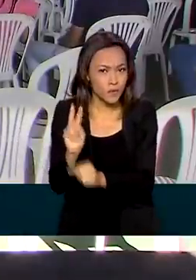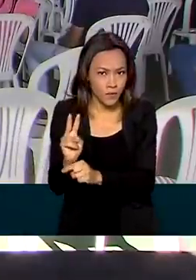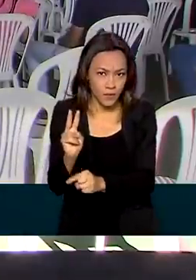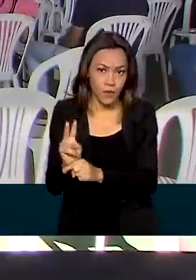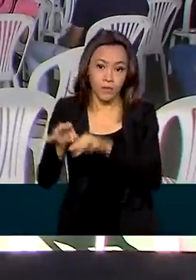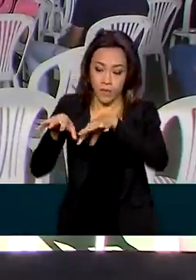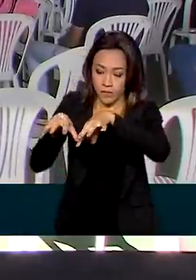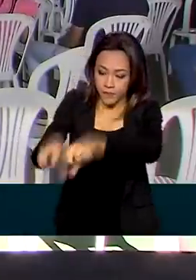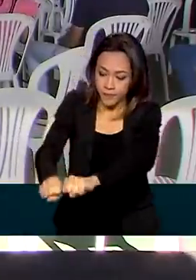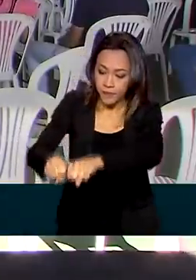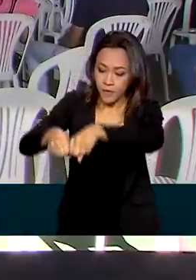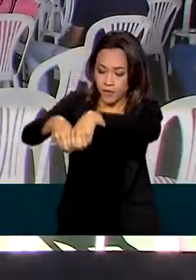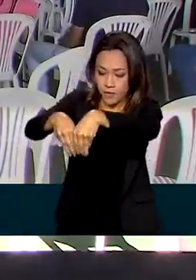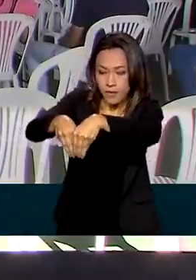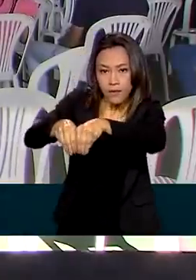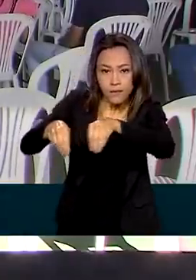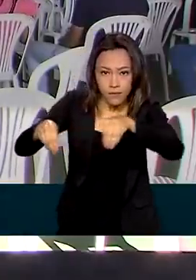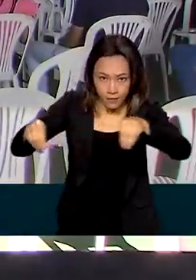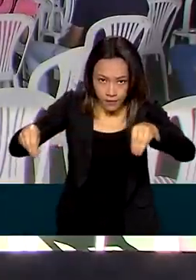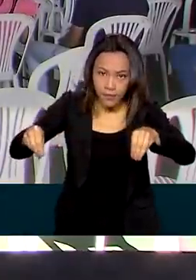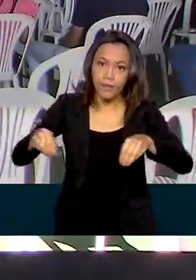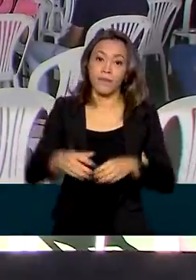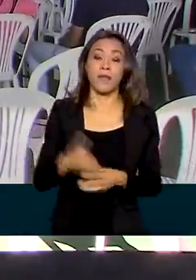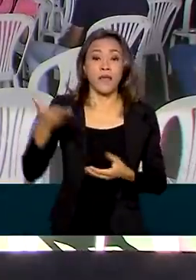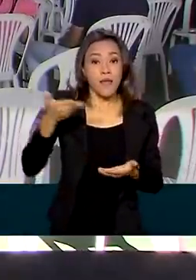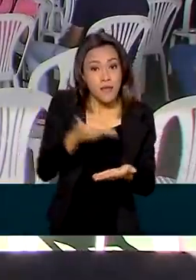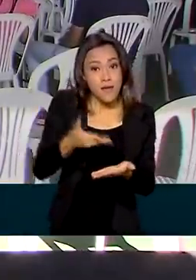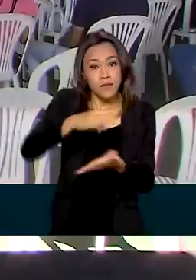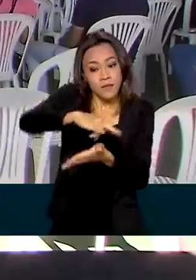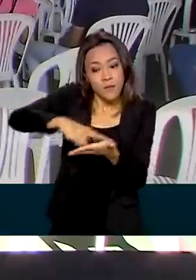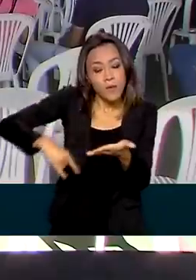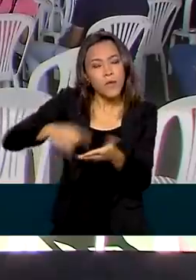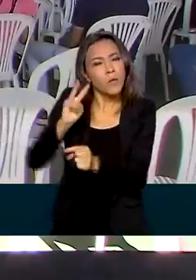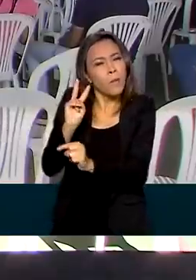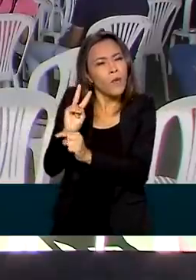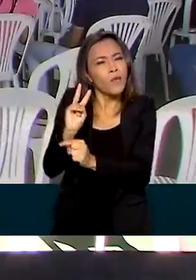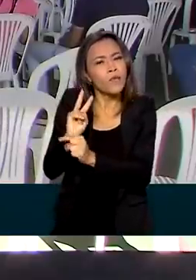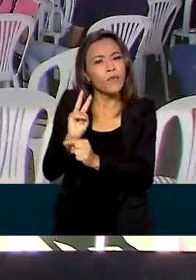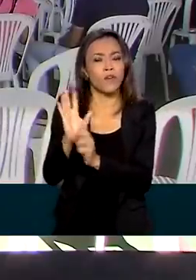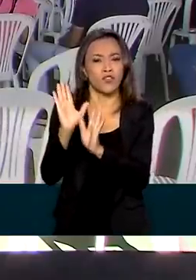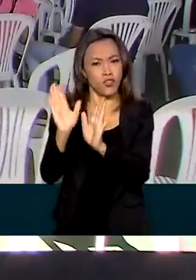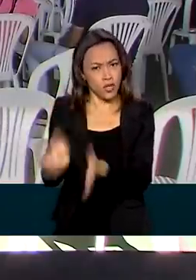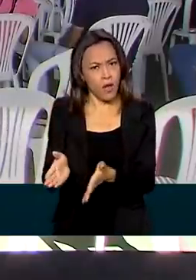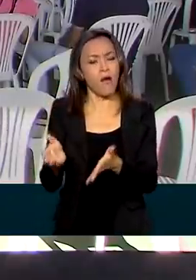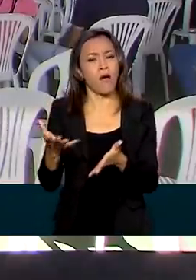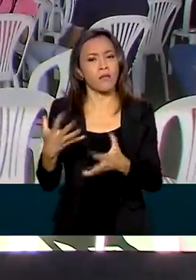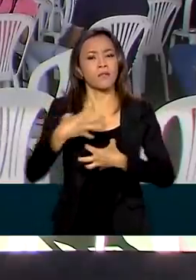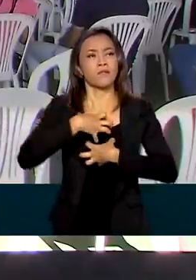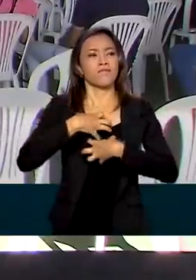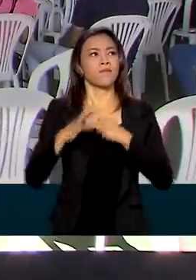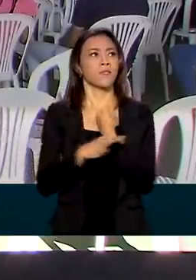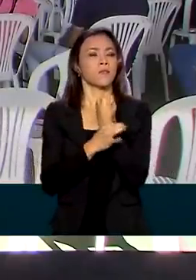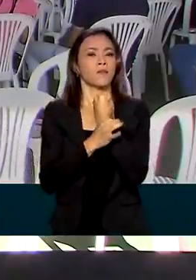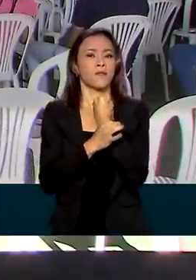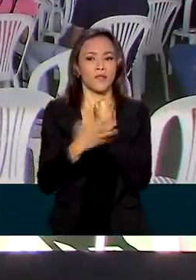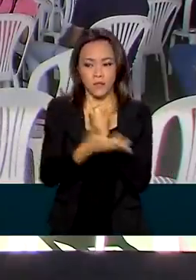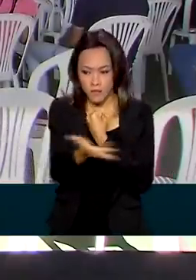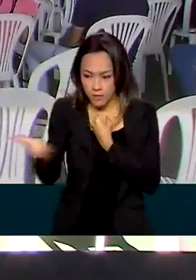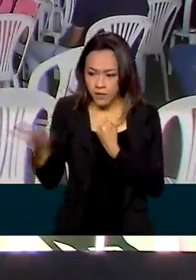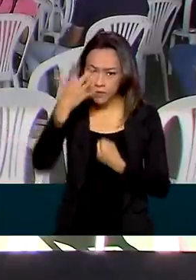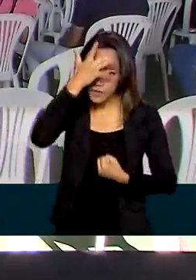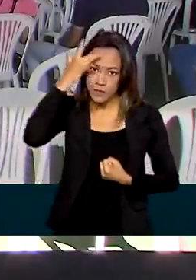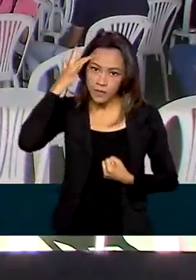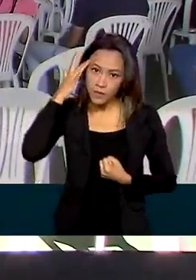assentados pela reforma agrária. Esses títulos provisórios já regularizam a situação dos assentados, que podem